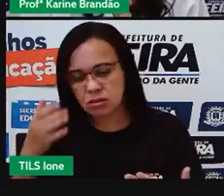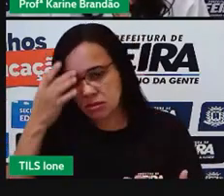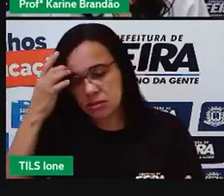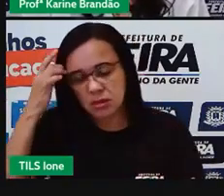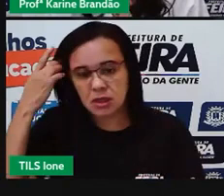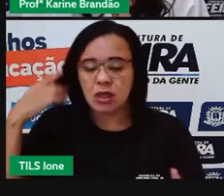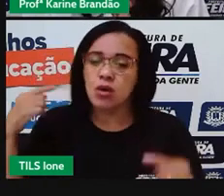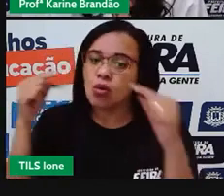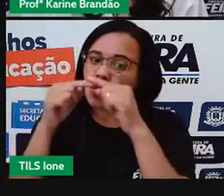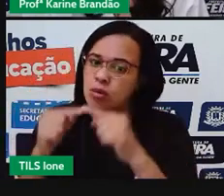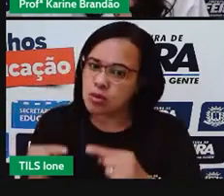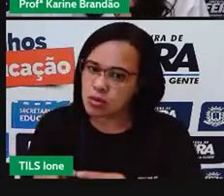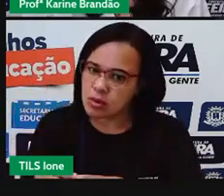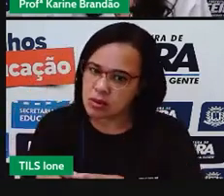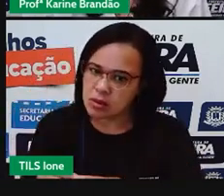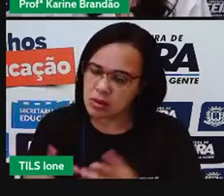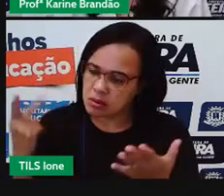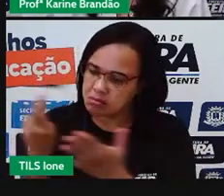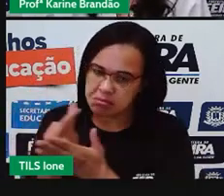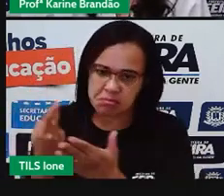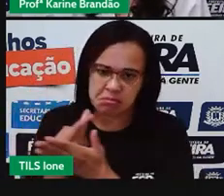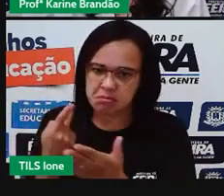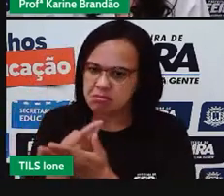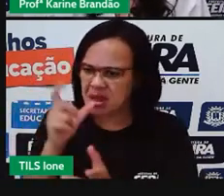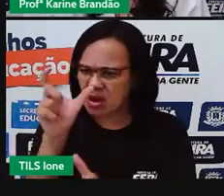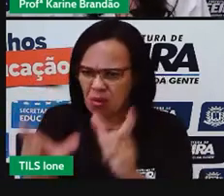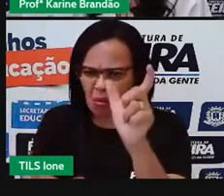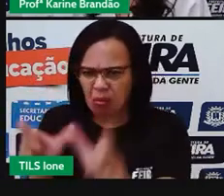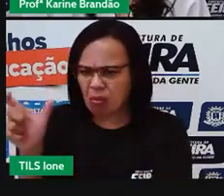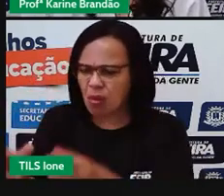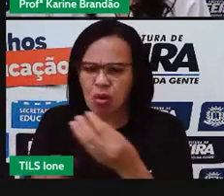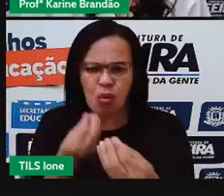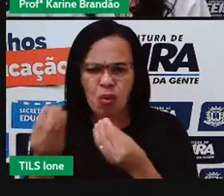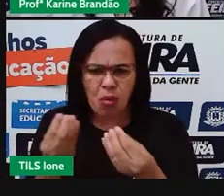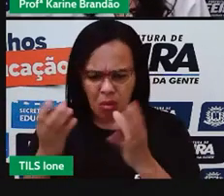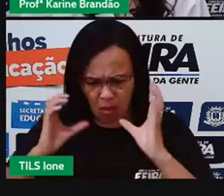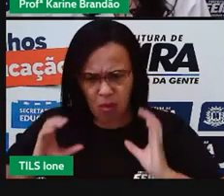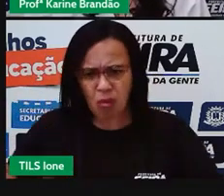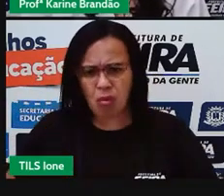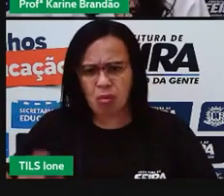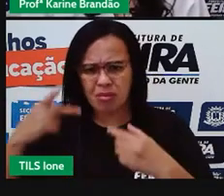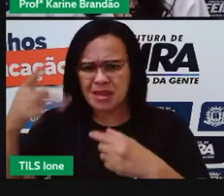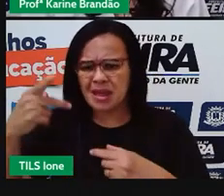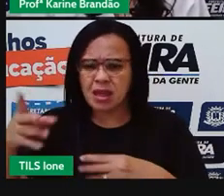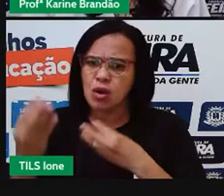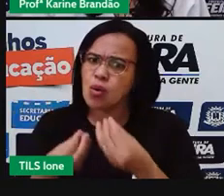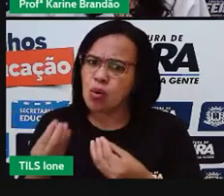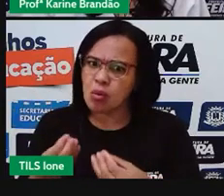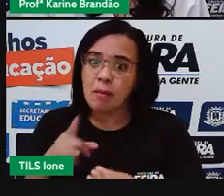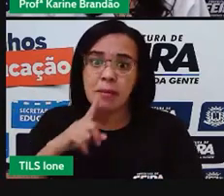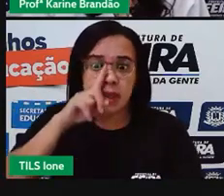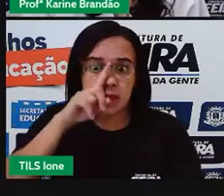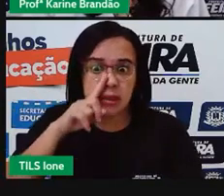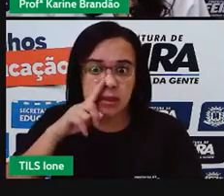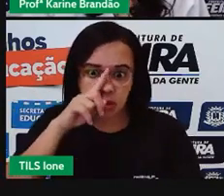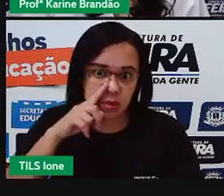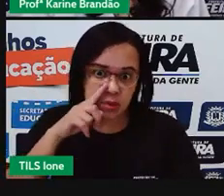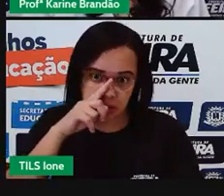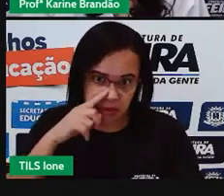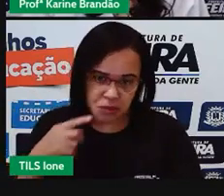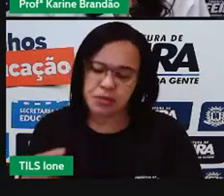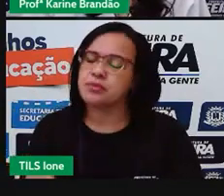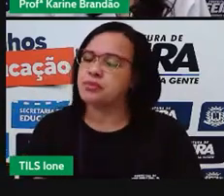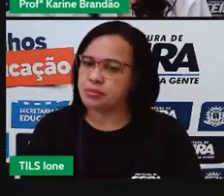destrutivo. Por quê? Porque ele vai impactar em diversos aspectos da vida cotidiana.